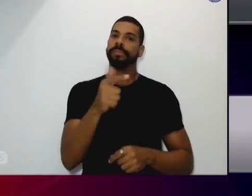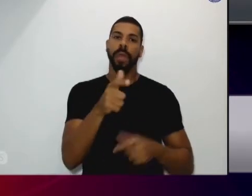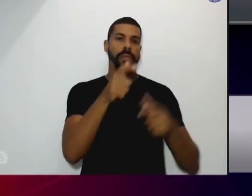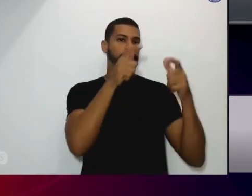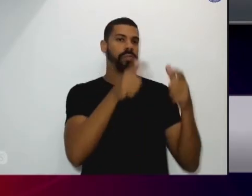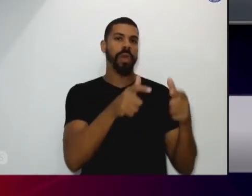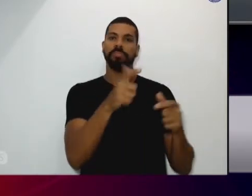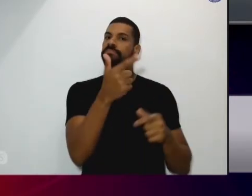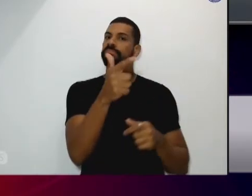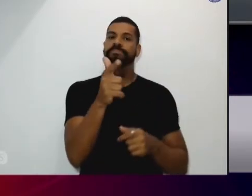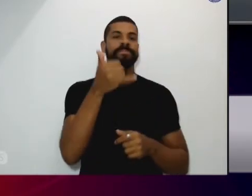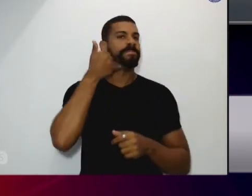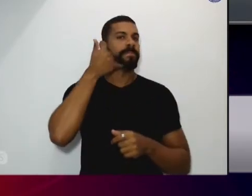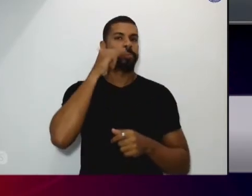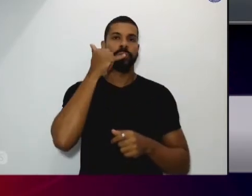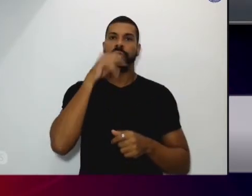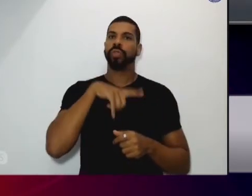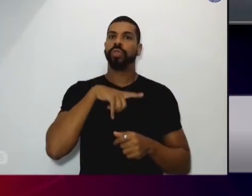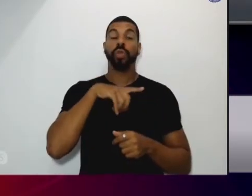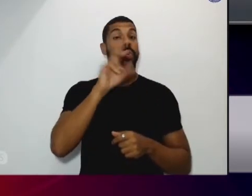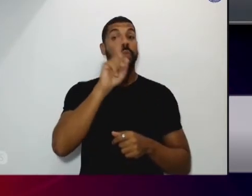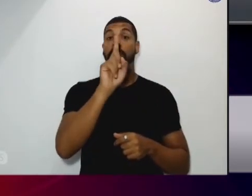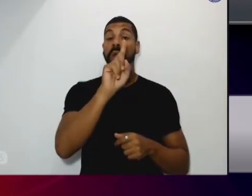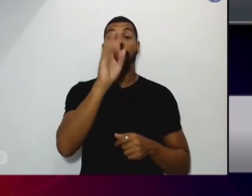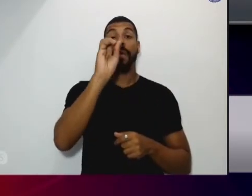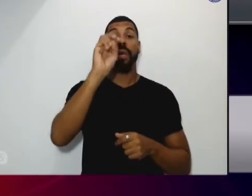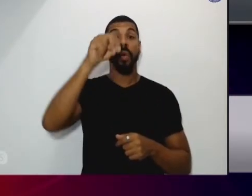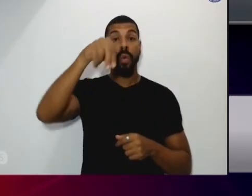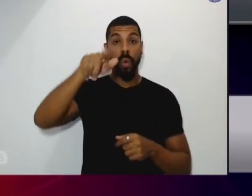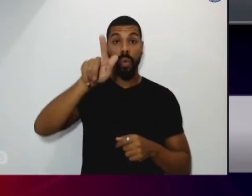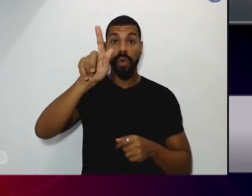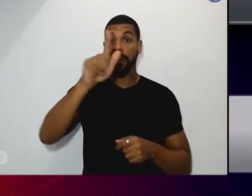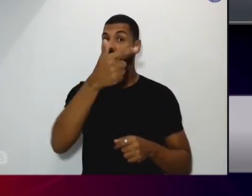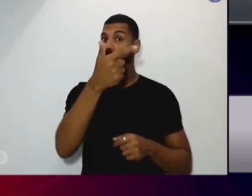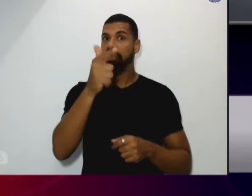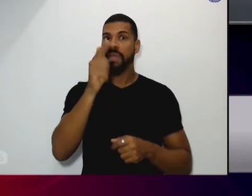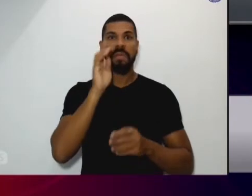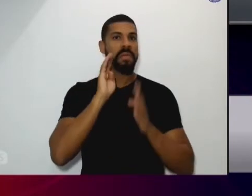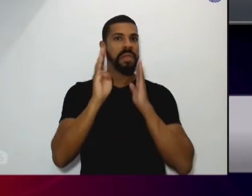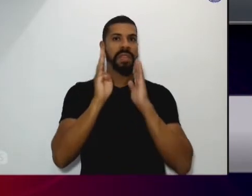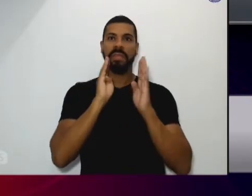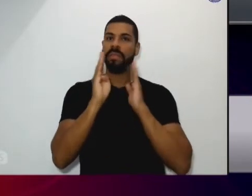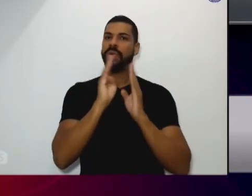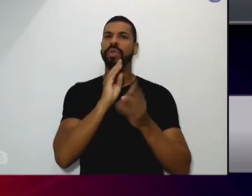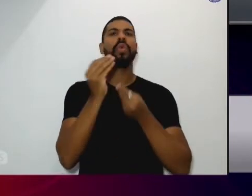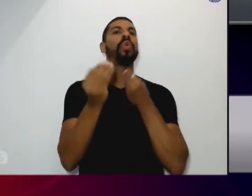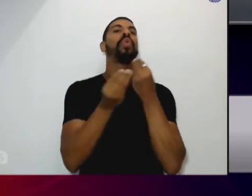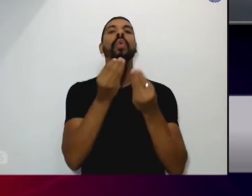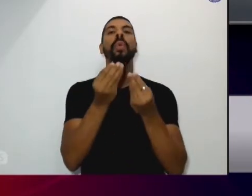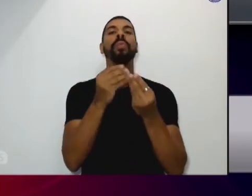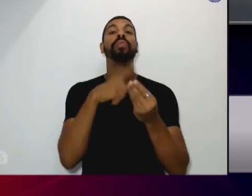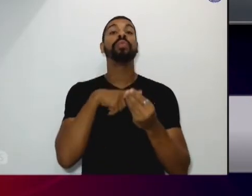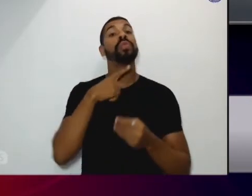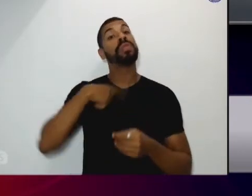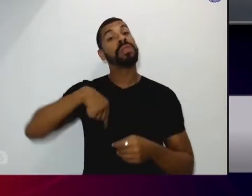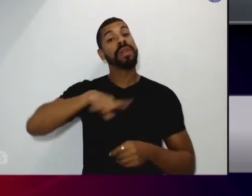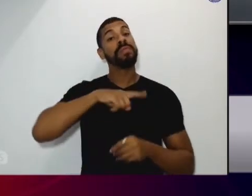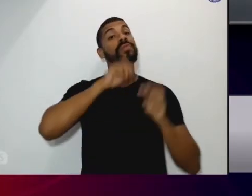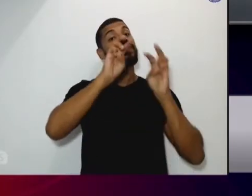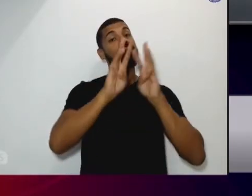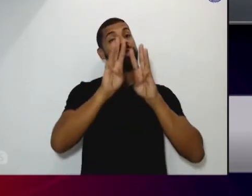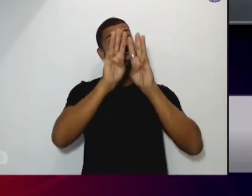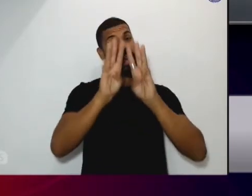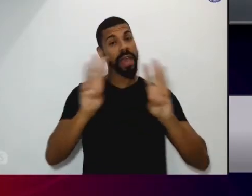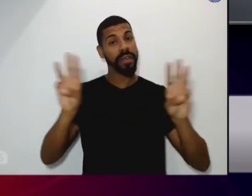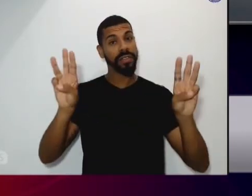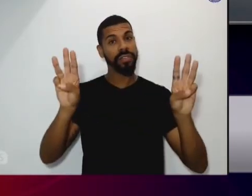não é uma ONG não temos facebook não temos nada o que a gente tem é um site que vocês vão